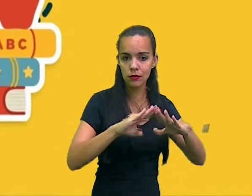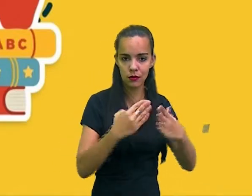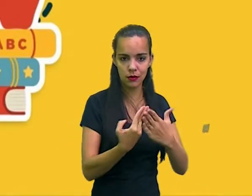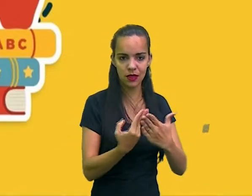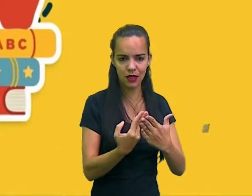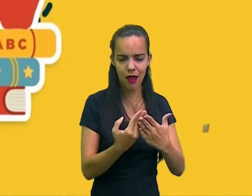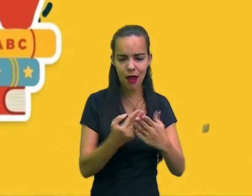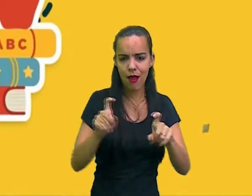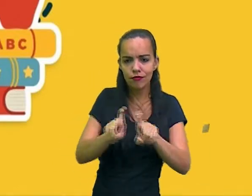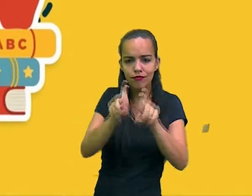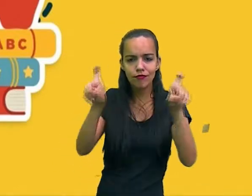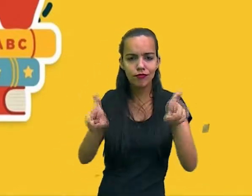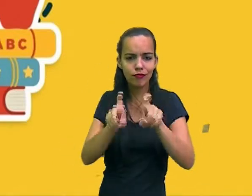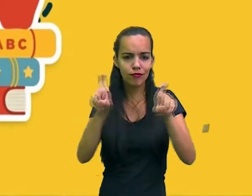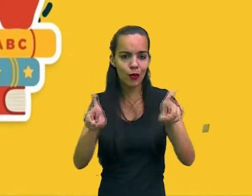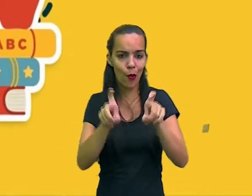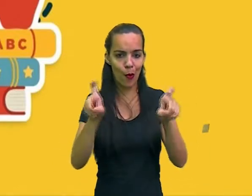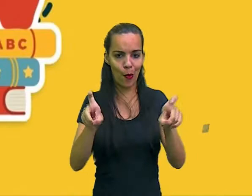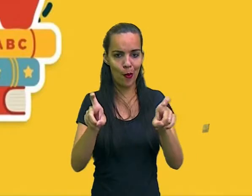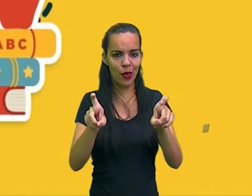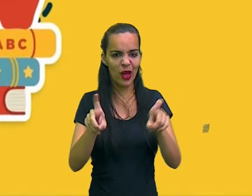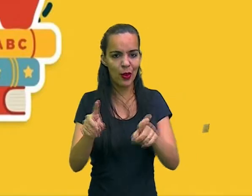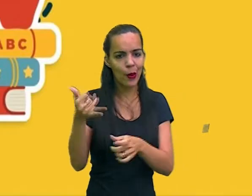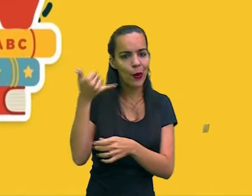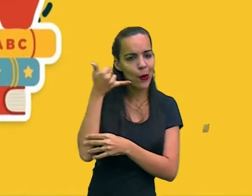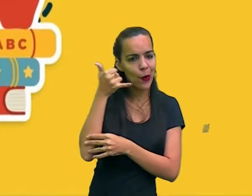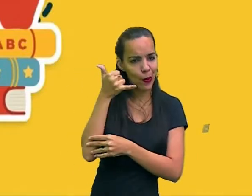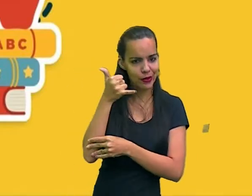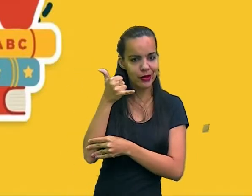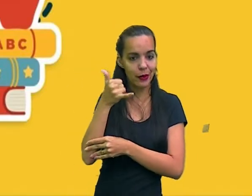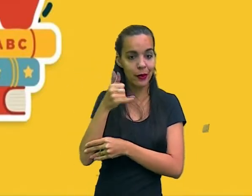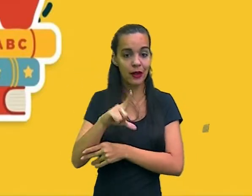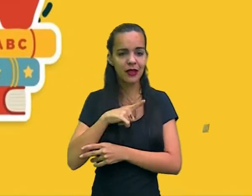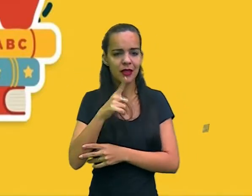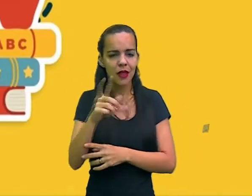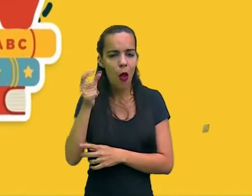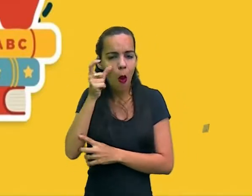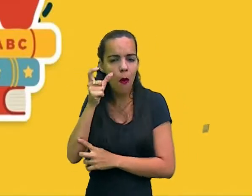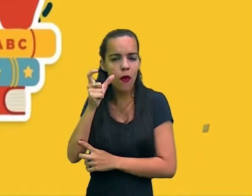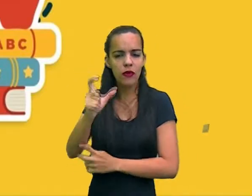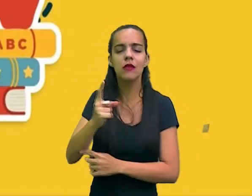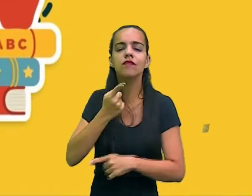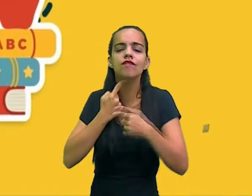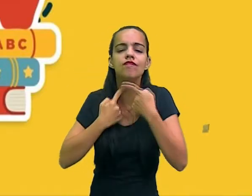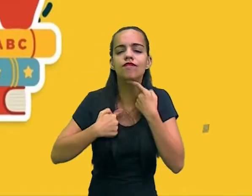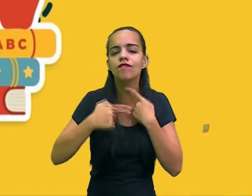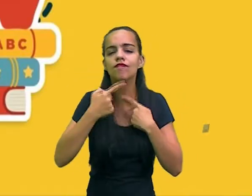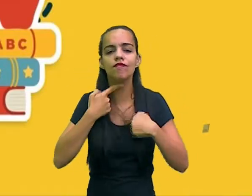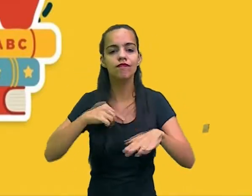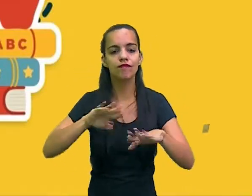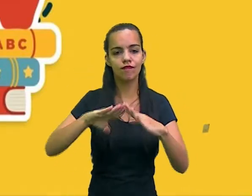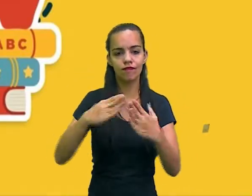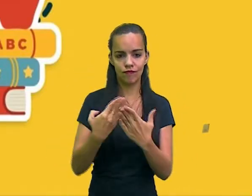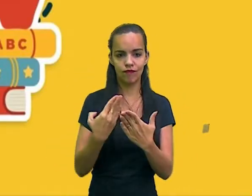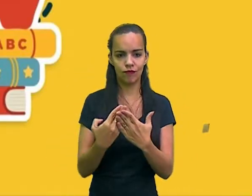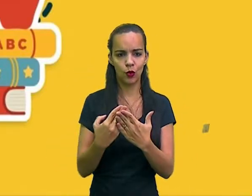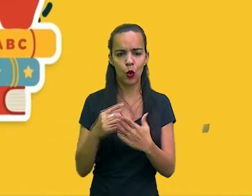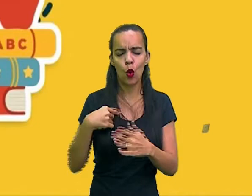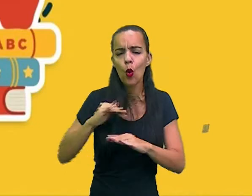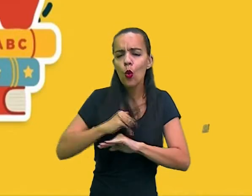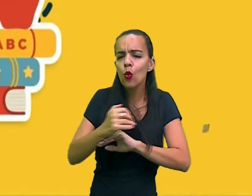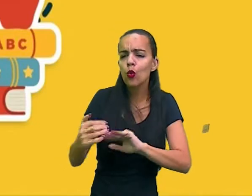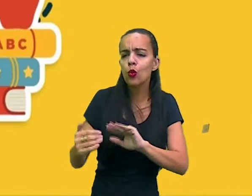Alcançar o interesse e a vontade de estudar, quando tudo era novo e